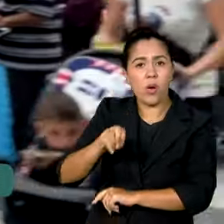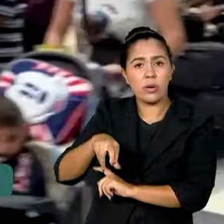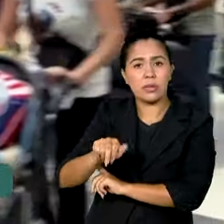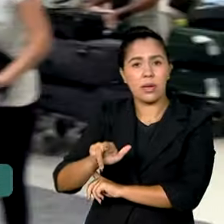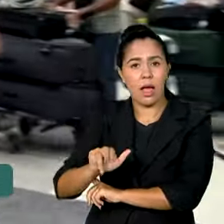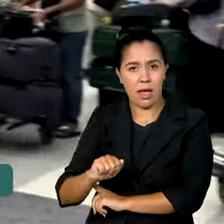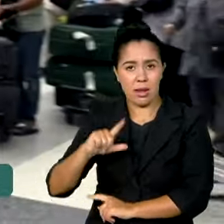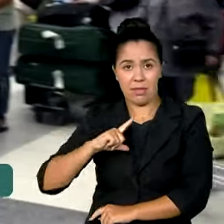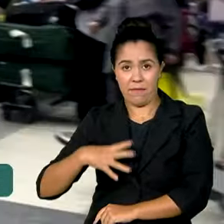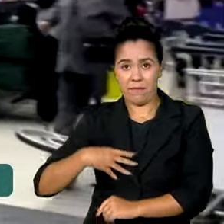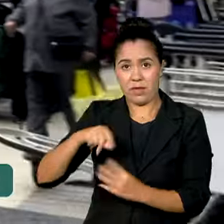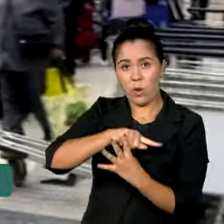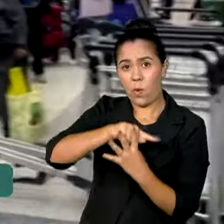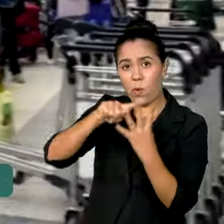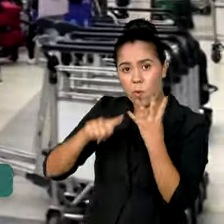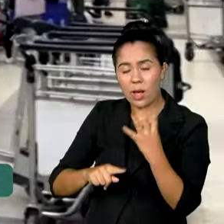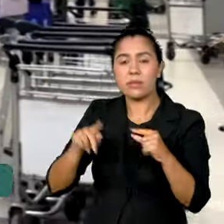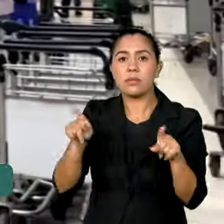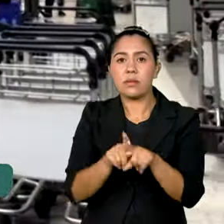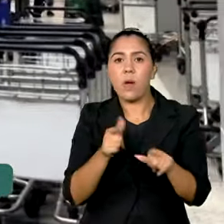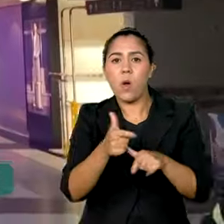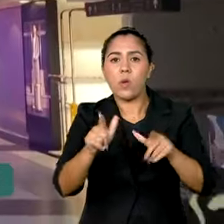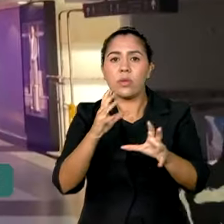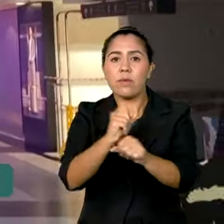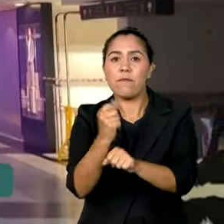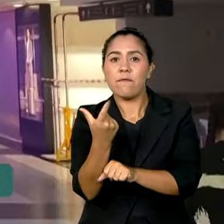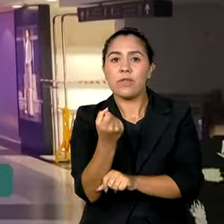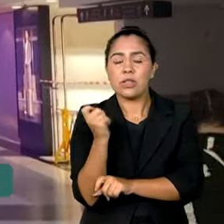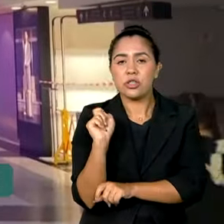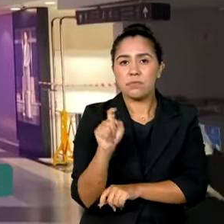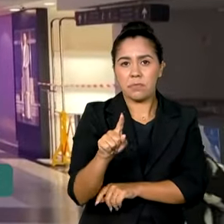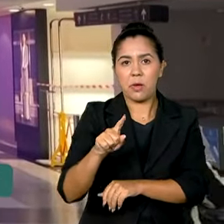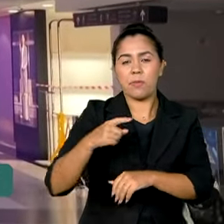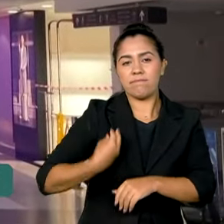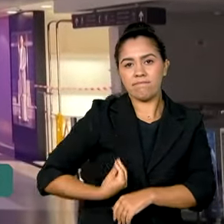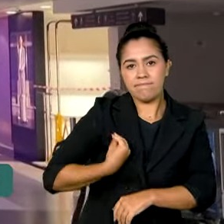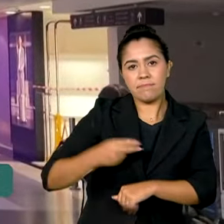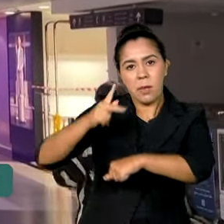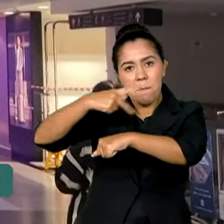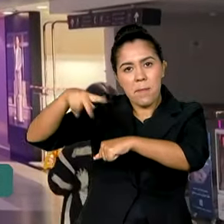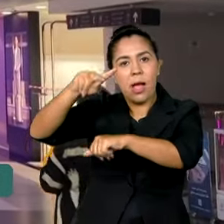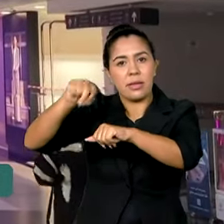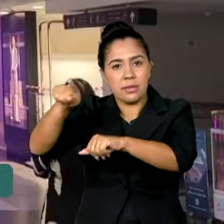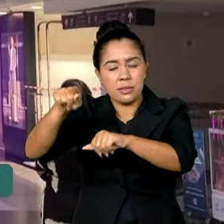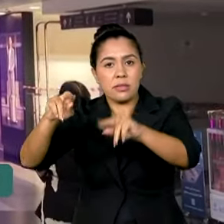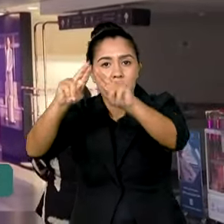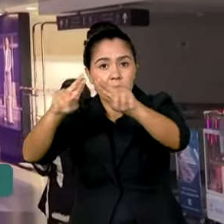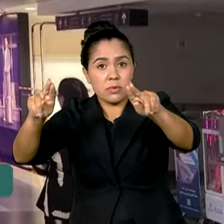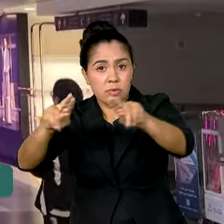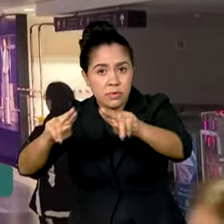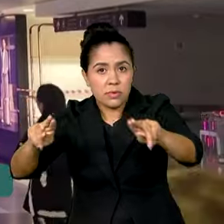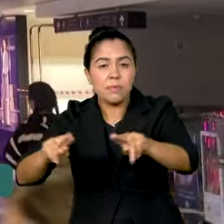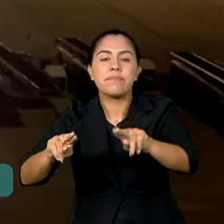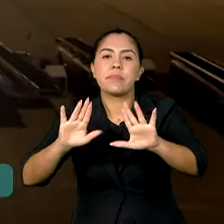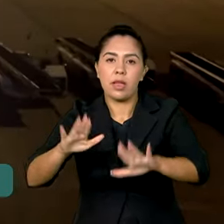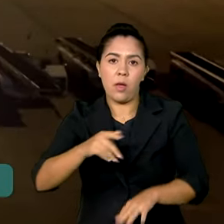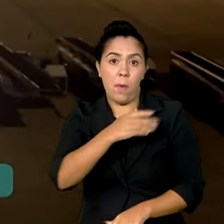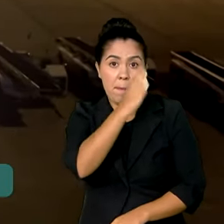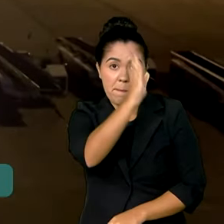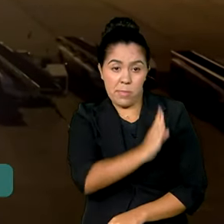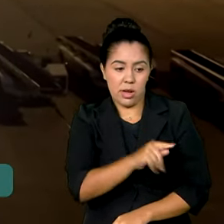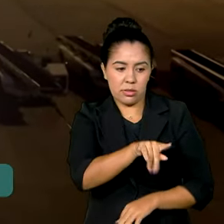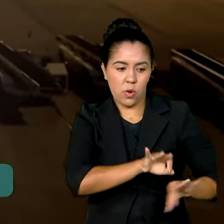outros 20 mil brasileiros vivem no Líbano. Com o conflito, o governo brasileiro organizou uma operação de